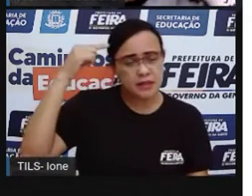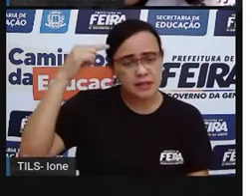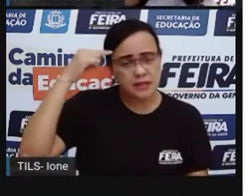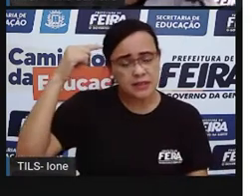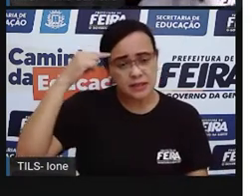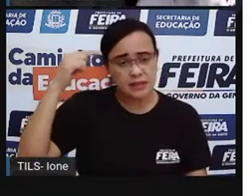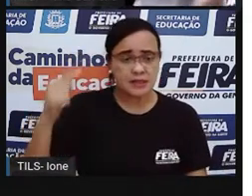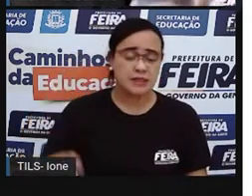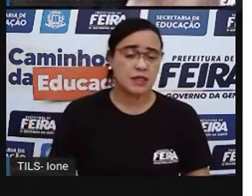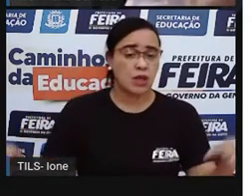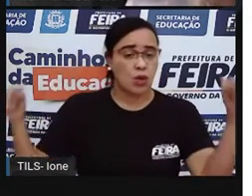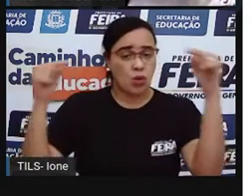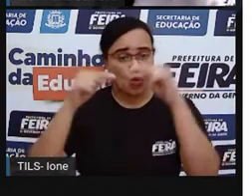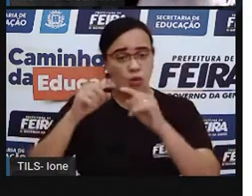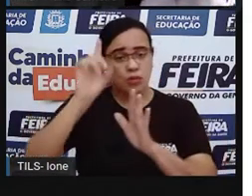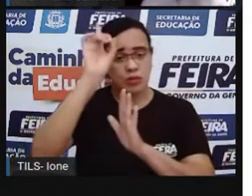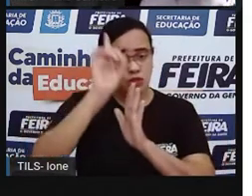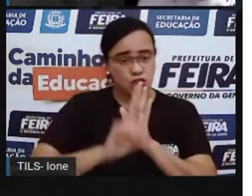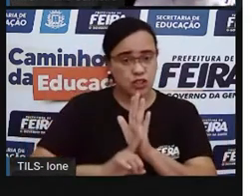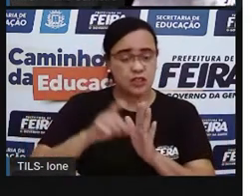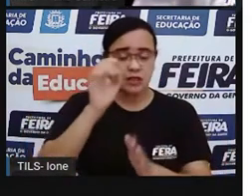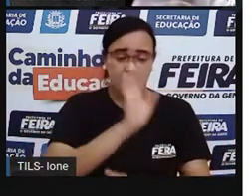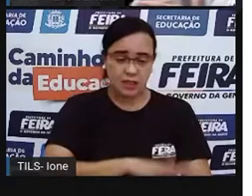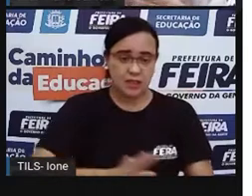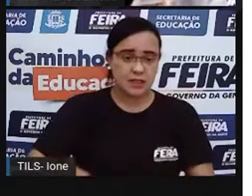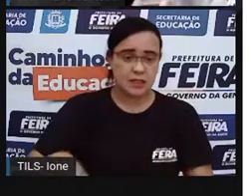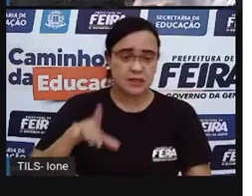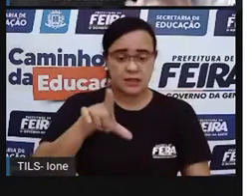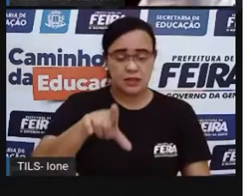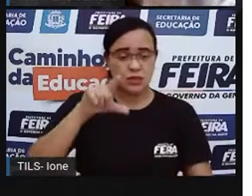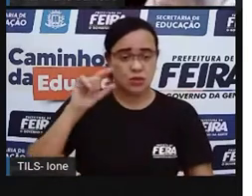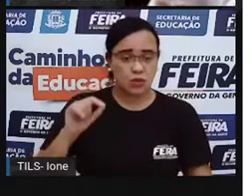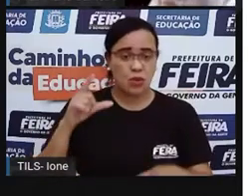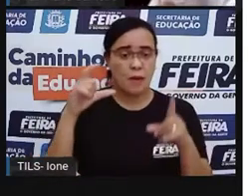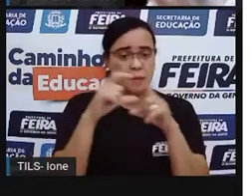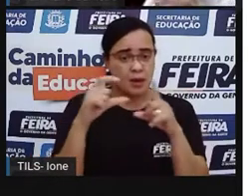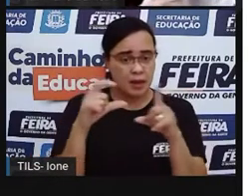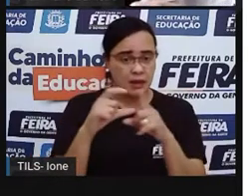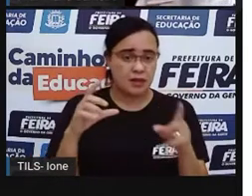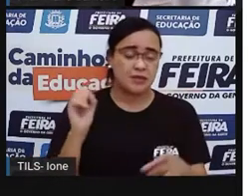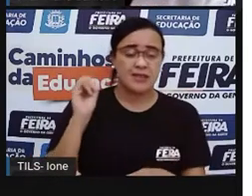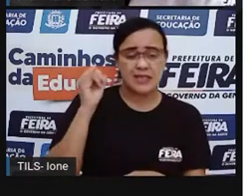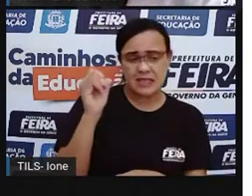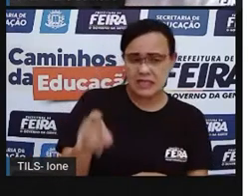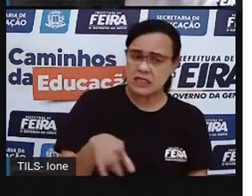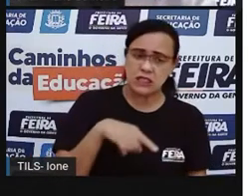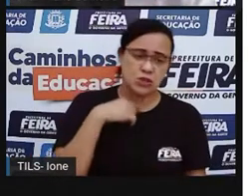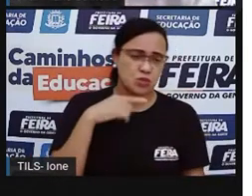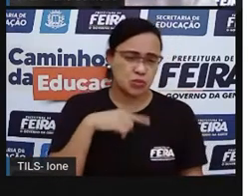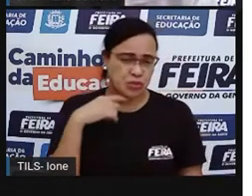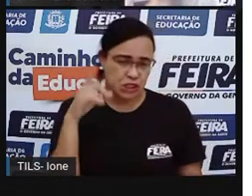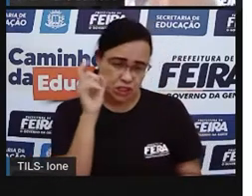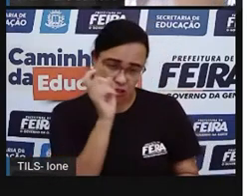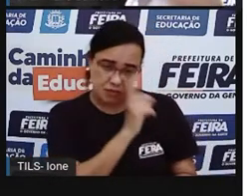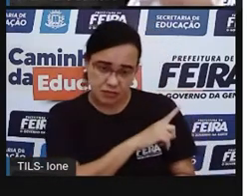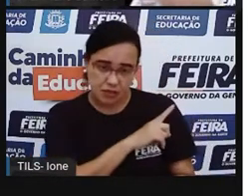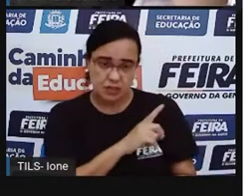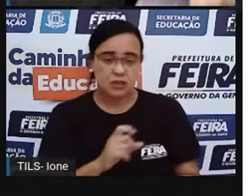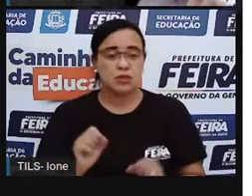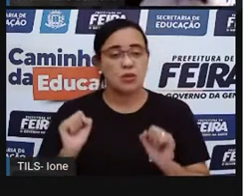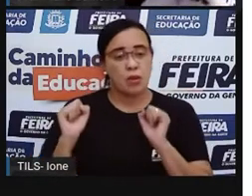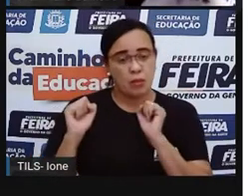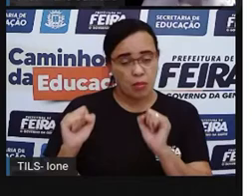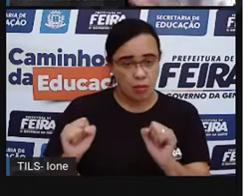o desenho ou você pode escrever a palavra. Se você ainda tiver dificuldade, tiver algum adulto próximo a você, você